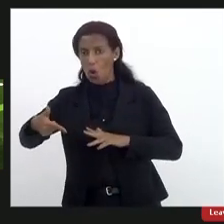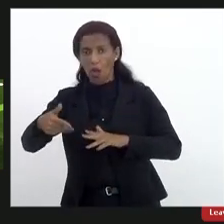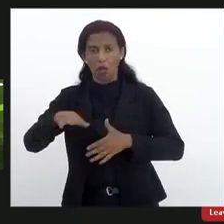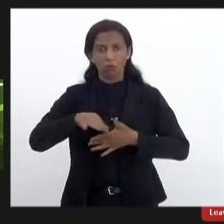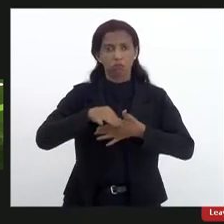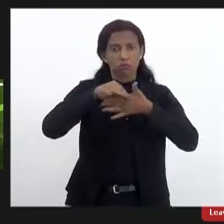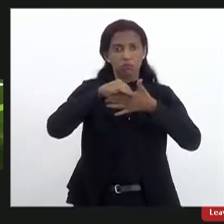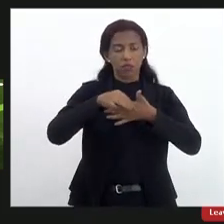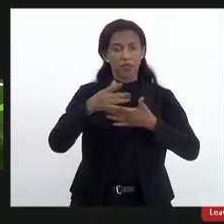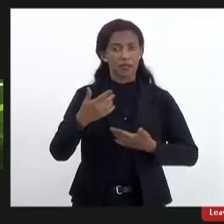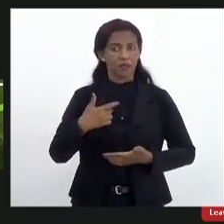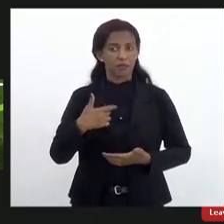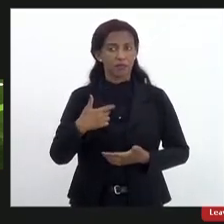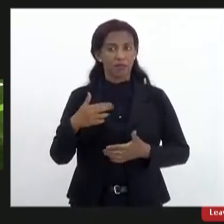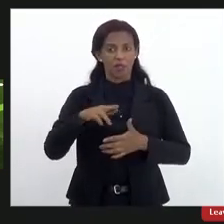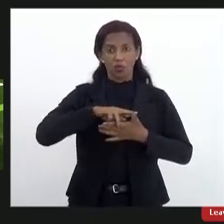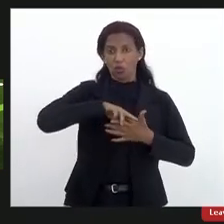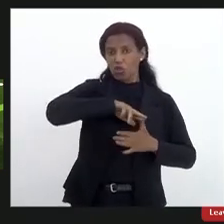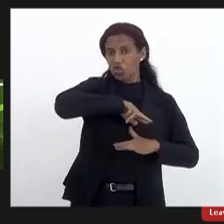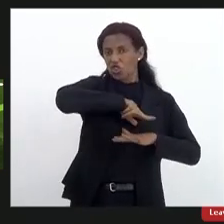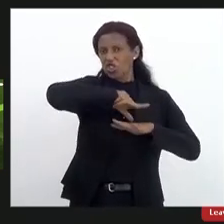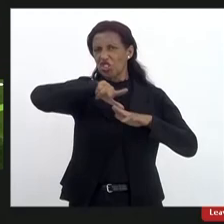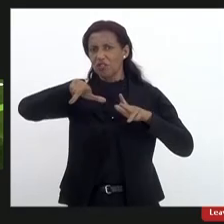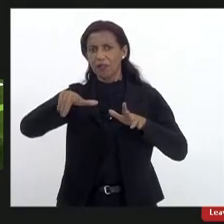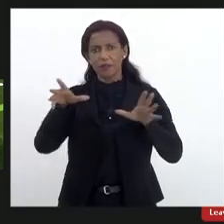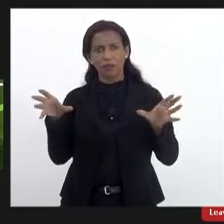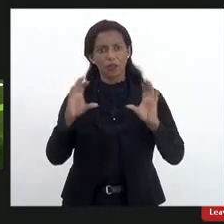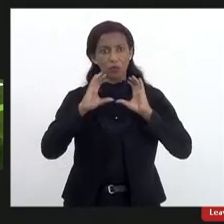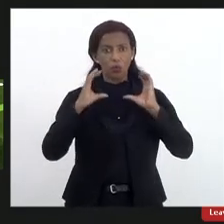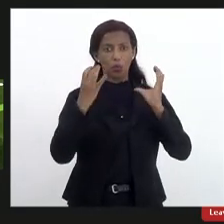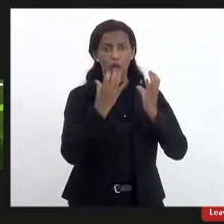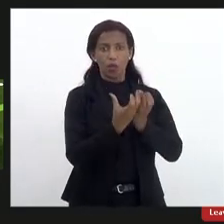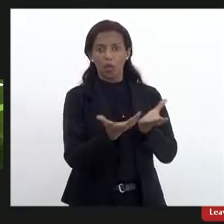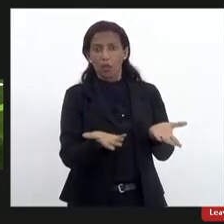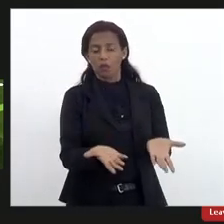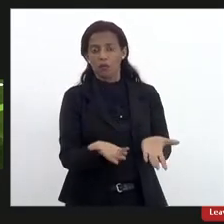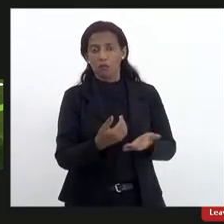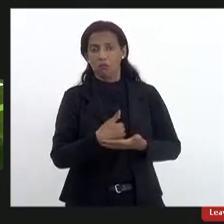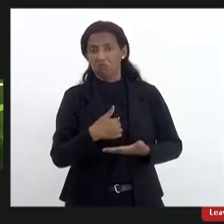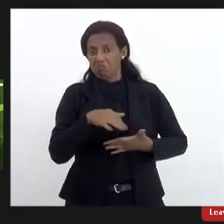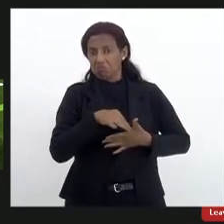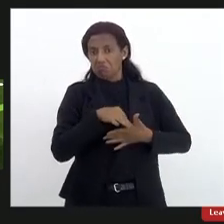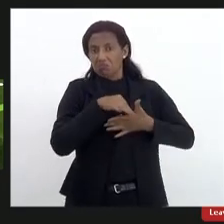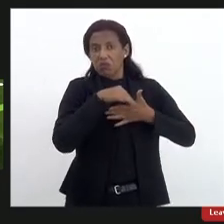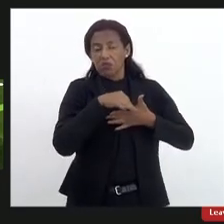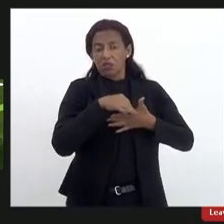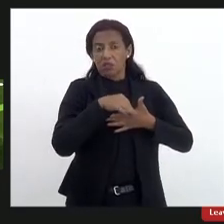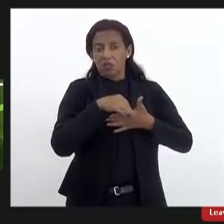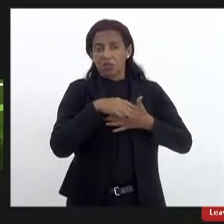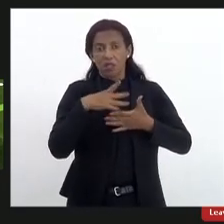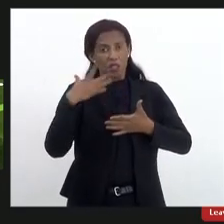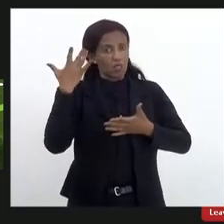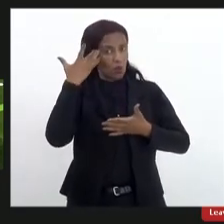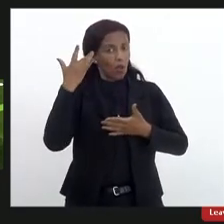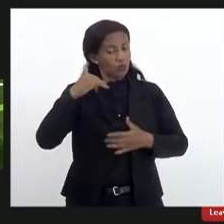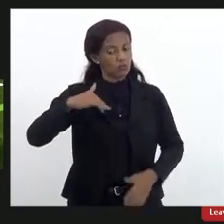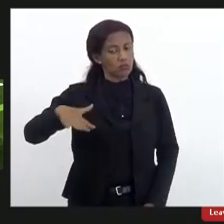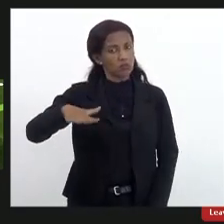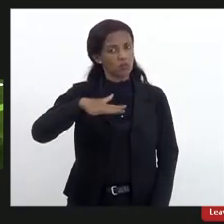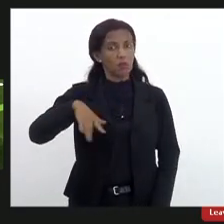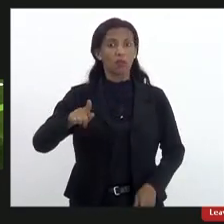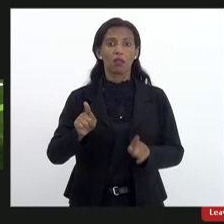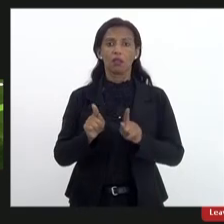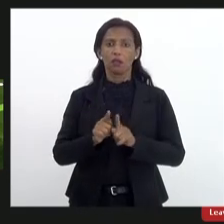eu represento a diversidade daquele congresso e aí eu acho que esse espaço é um espaço